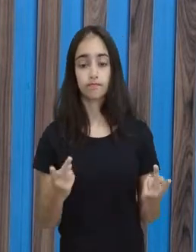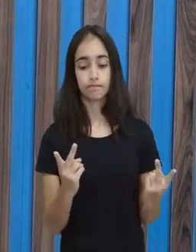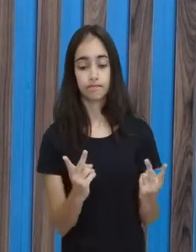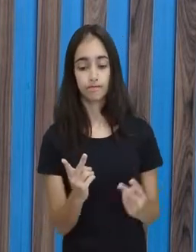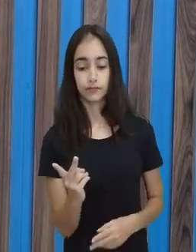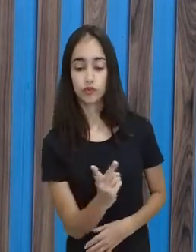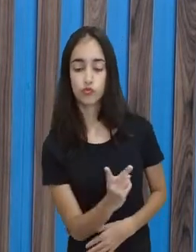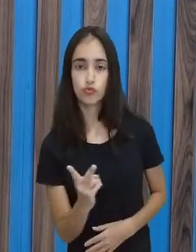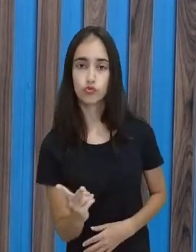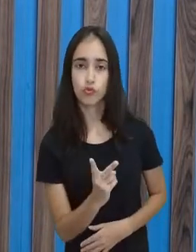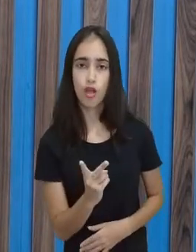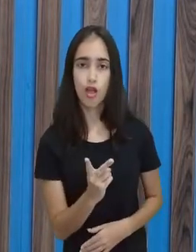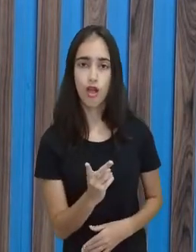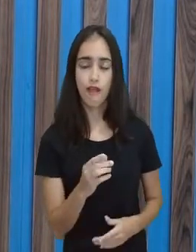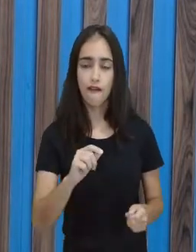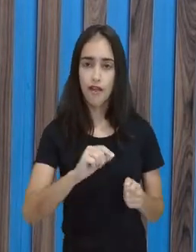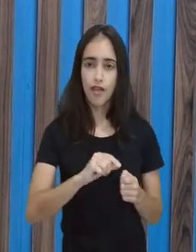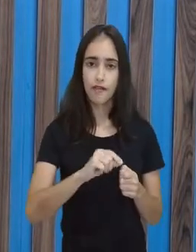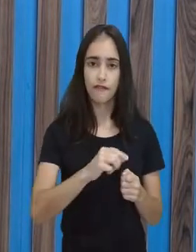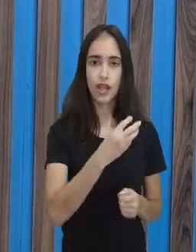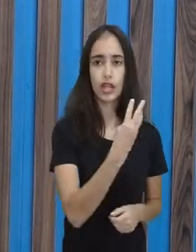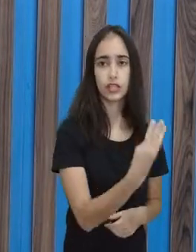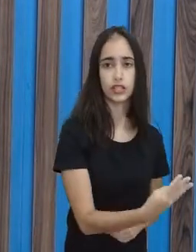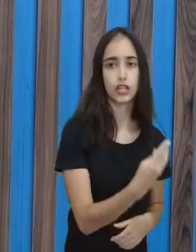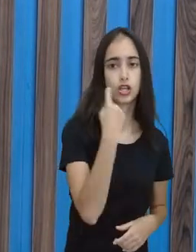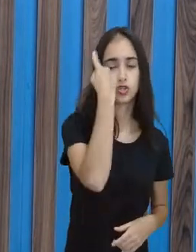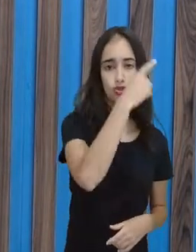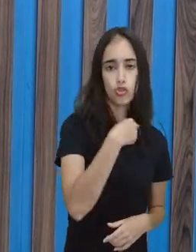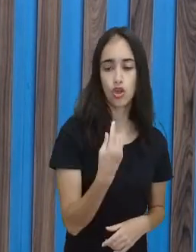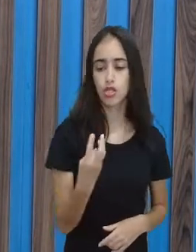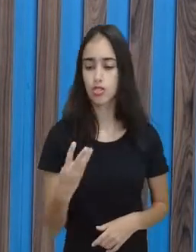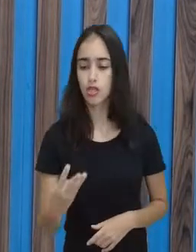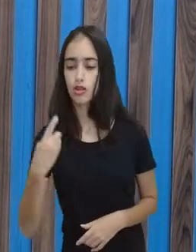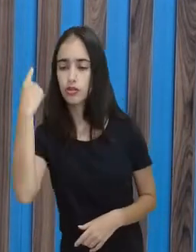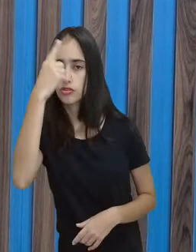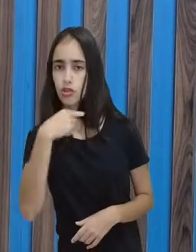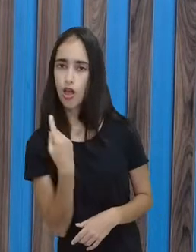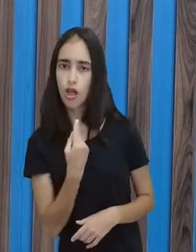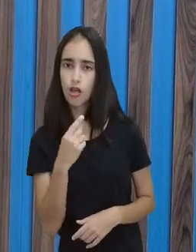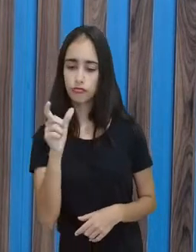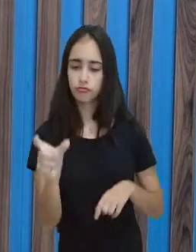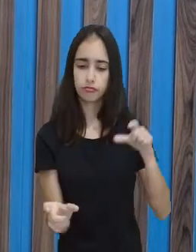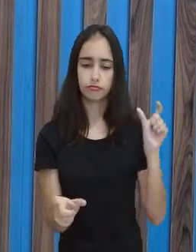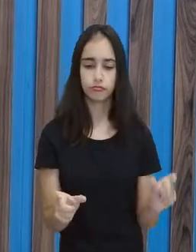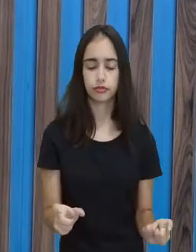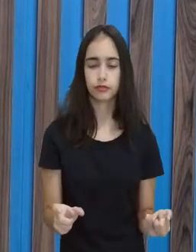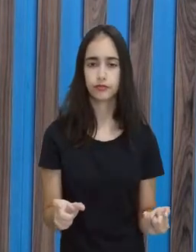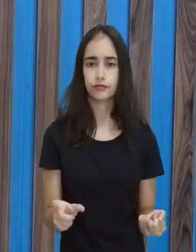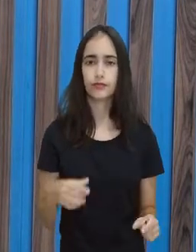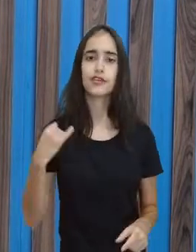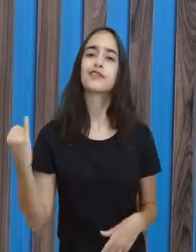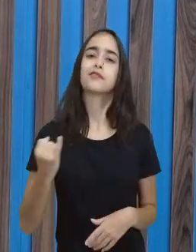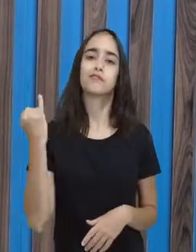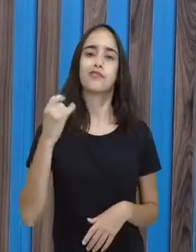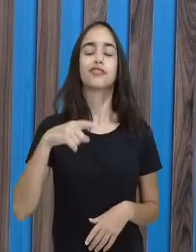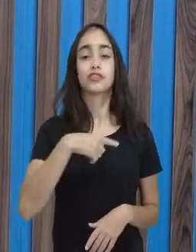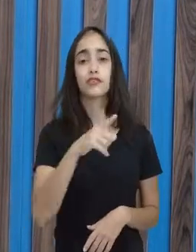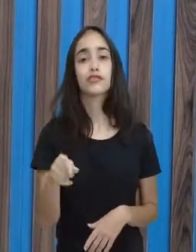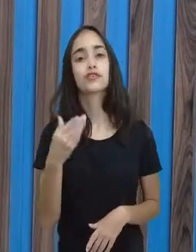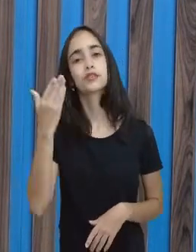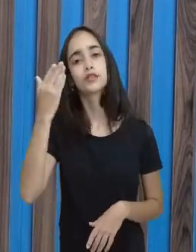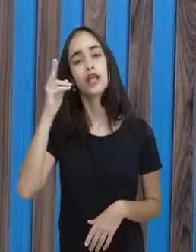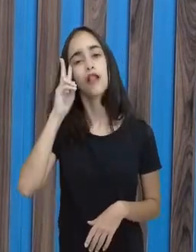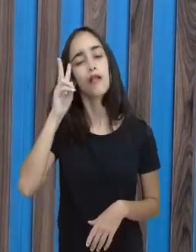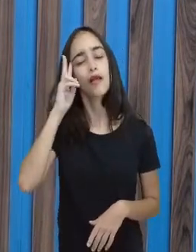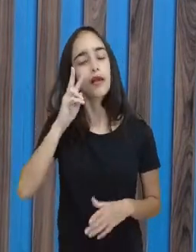faz a metade e o outro faz a outra metade. Olha como é importante lembrar do que significa dobro e o que significa